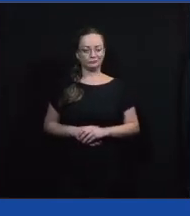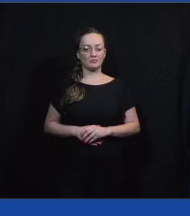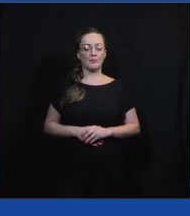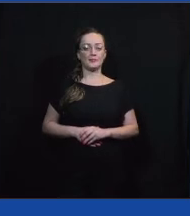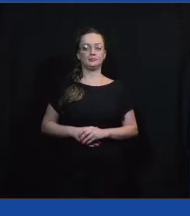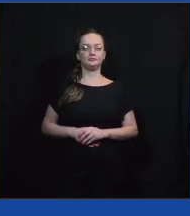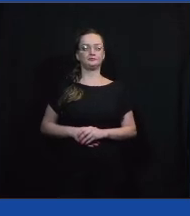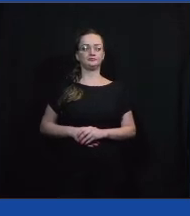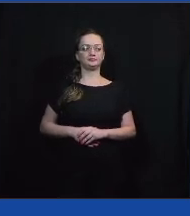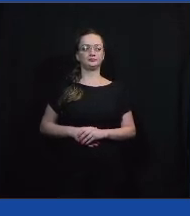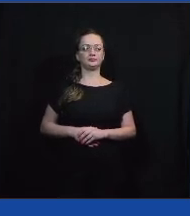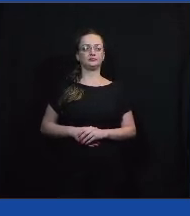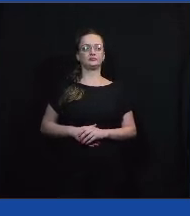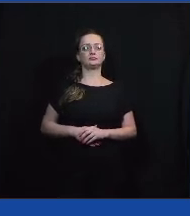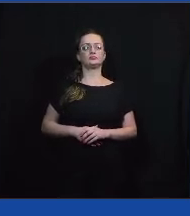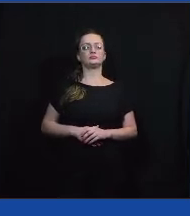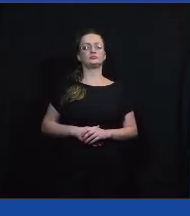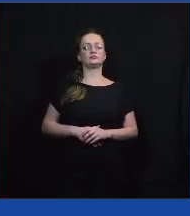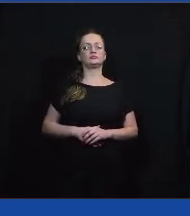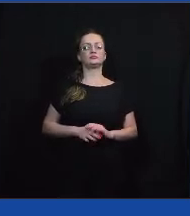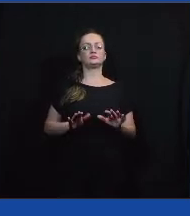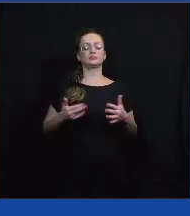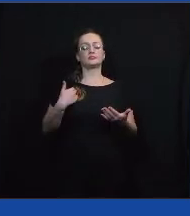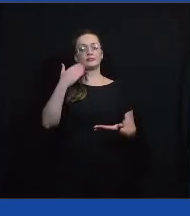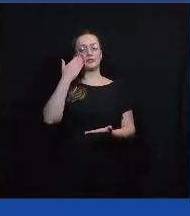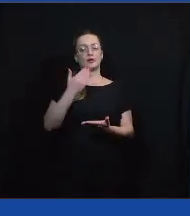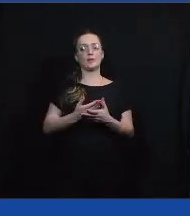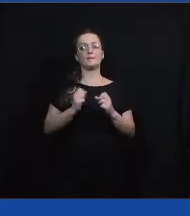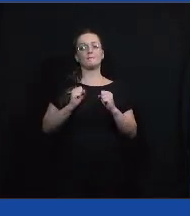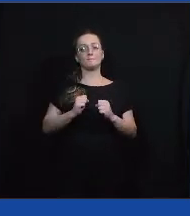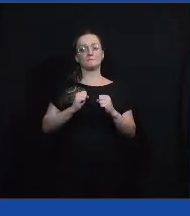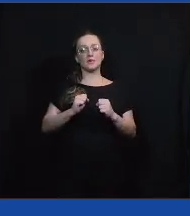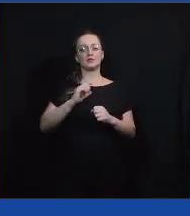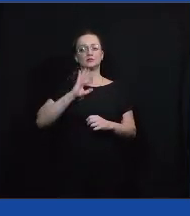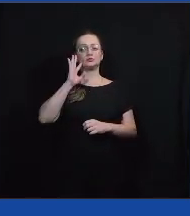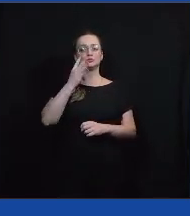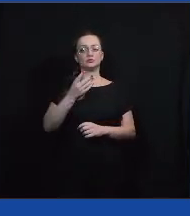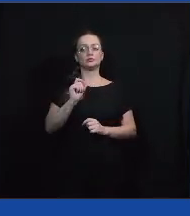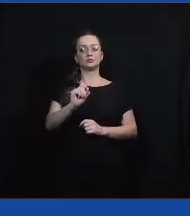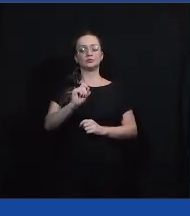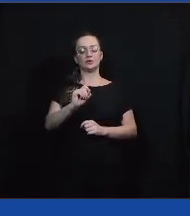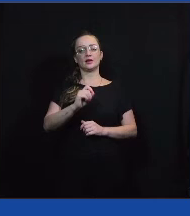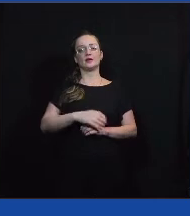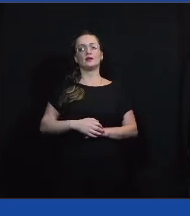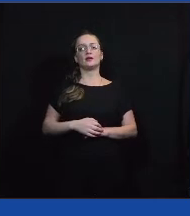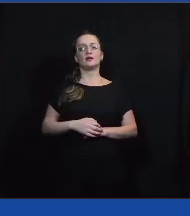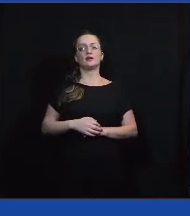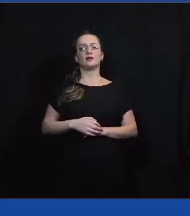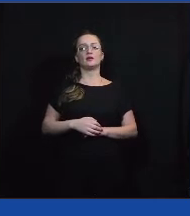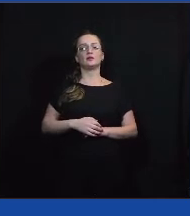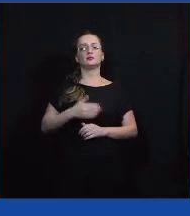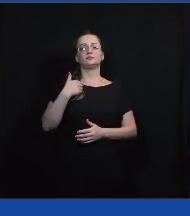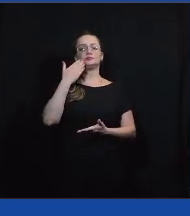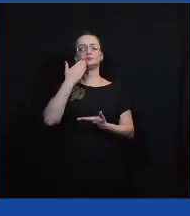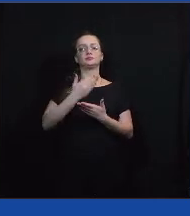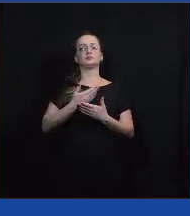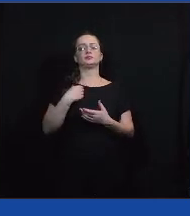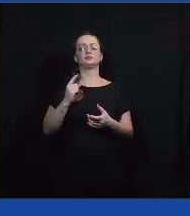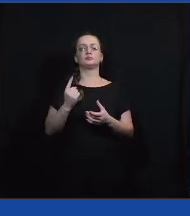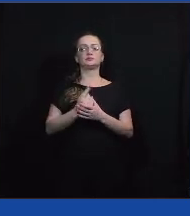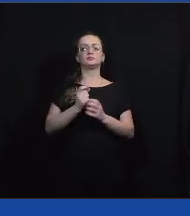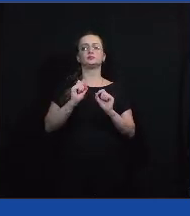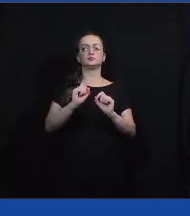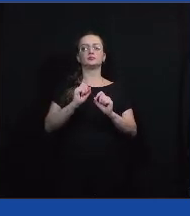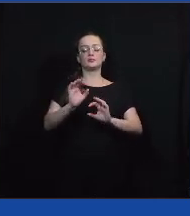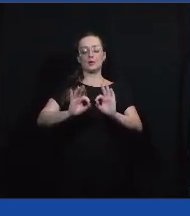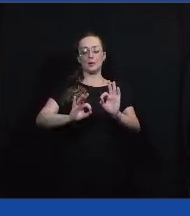Legal. Acho que a gente pode ir no tipo de solução, então, Gabi, e eu acho que isso entraria, pode entrar como